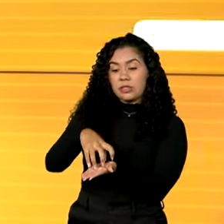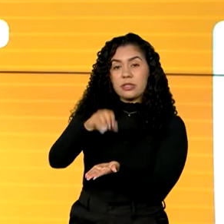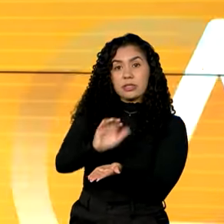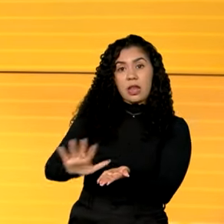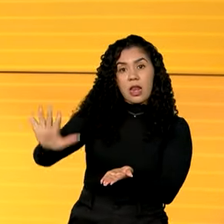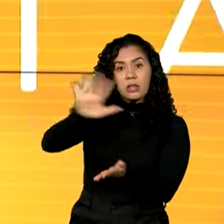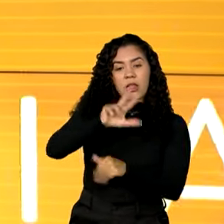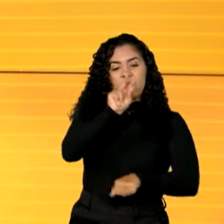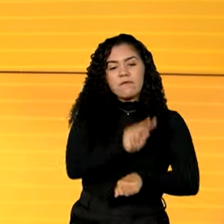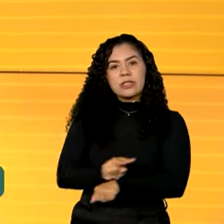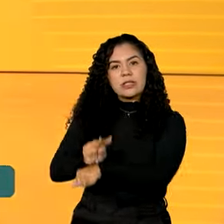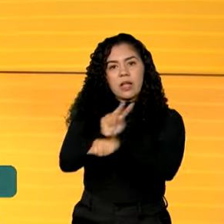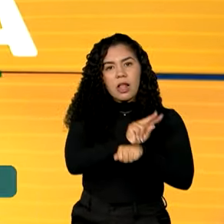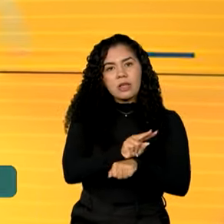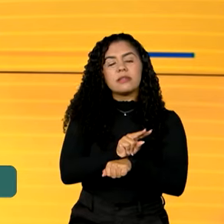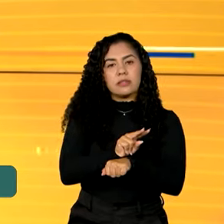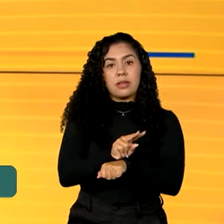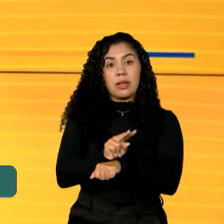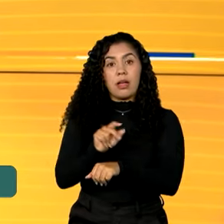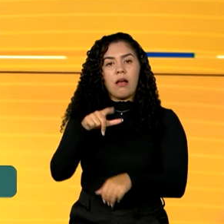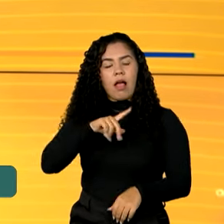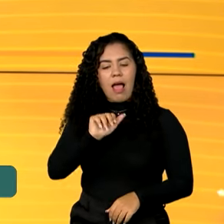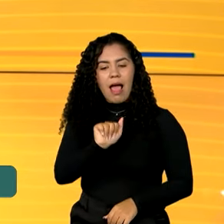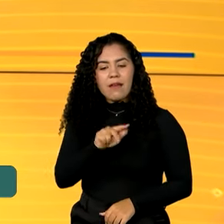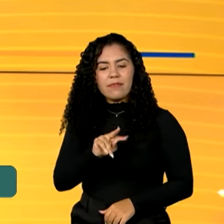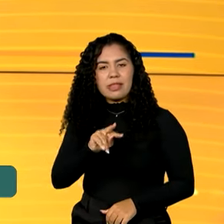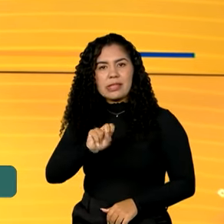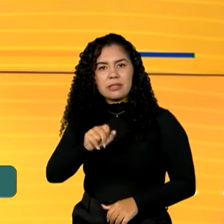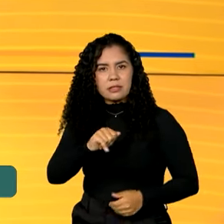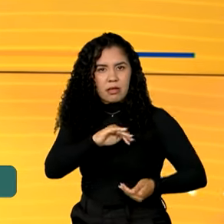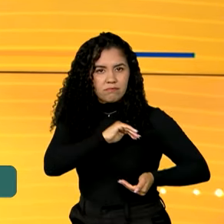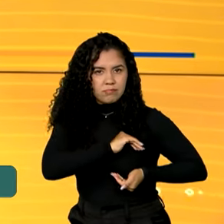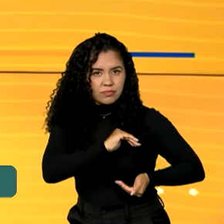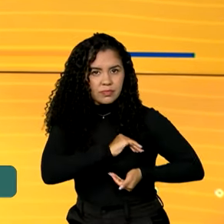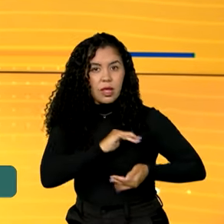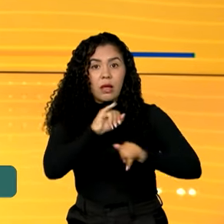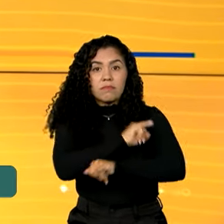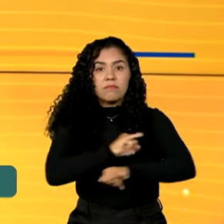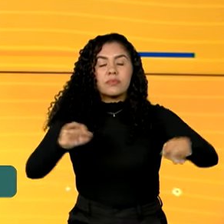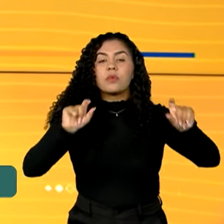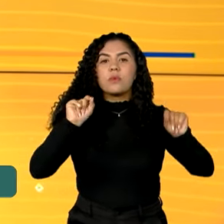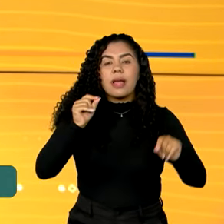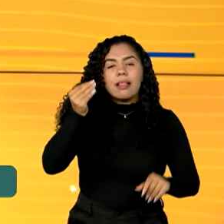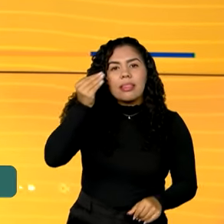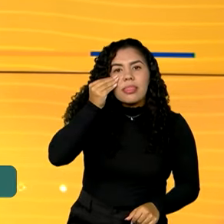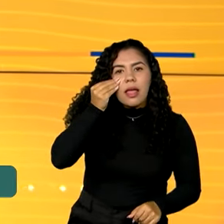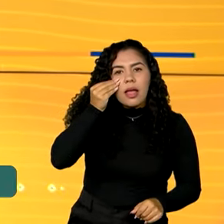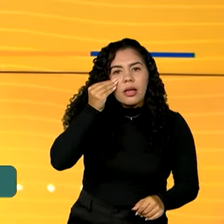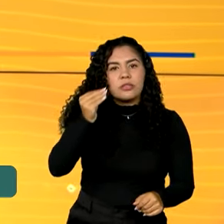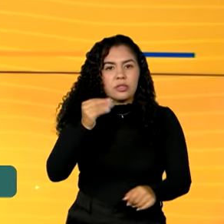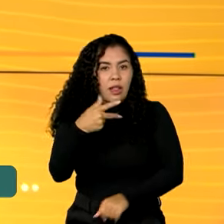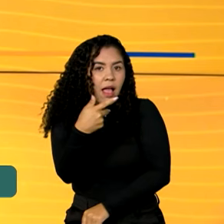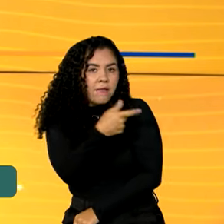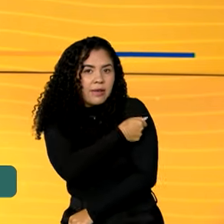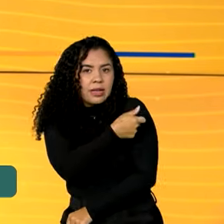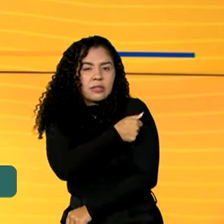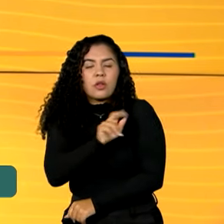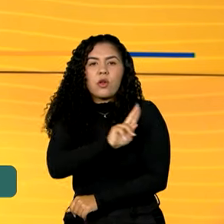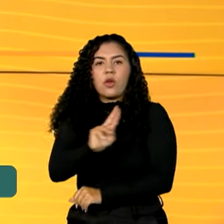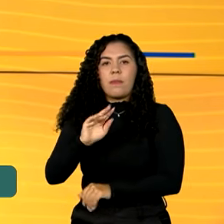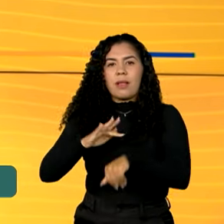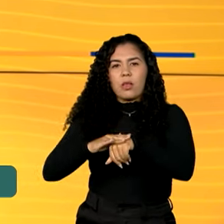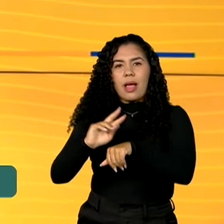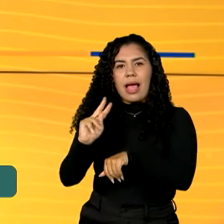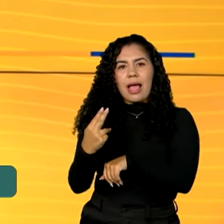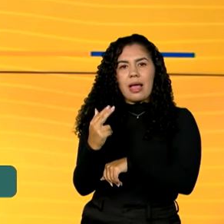Sanitária, Anvisa, autorizou o início dos testes aqui no Brasil da primeira vacina do mundo contra a ranceníase.